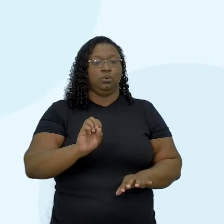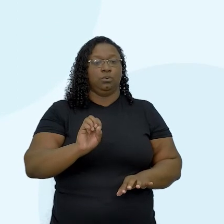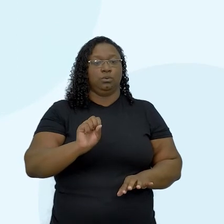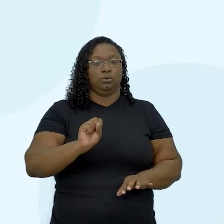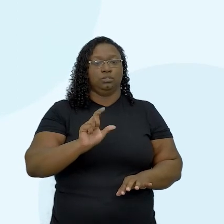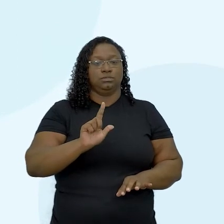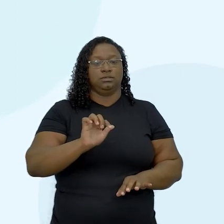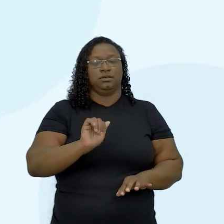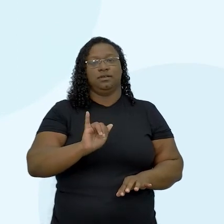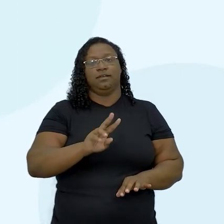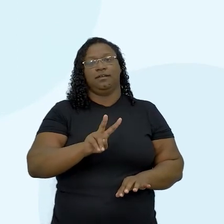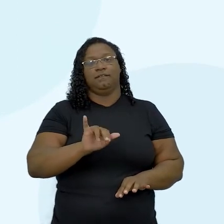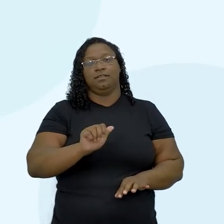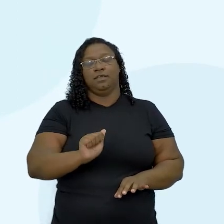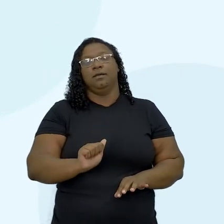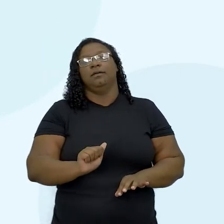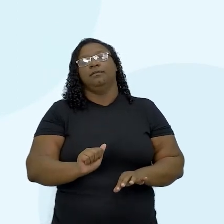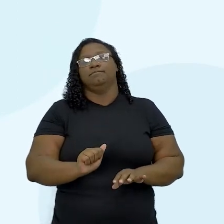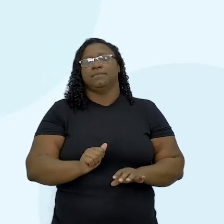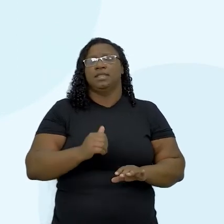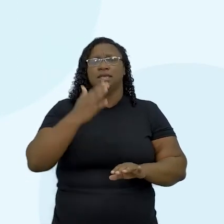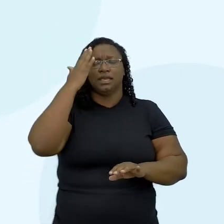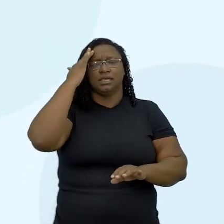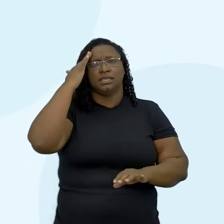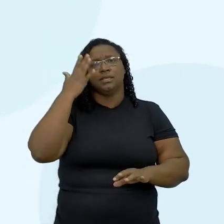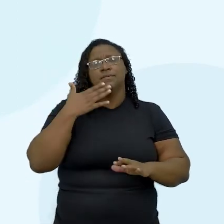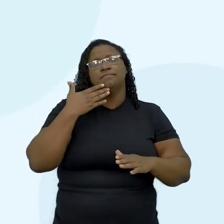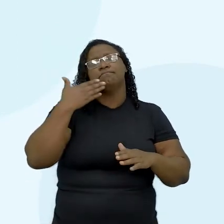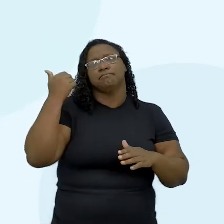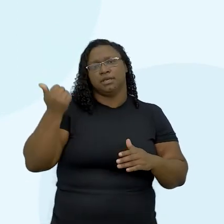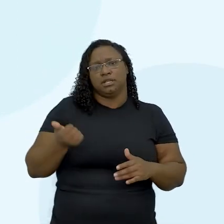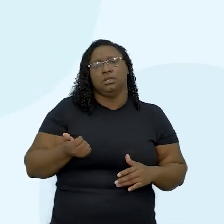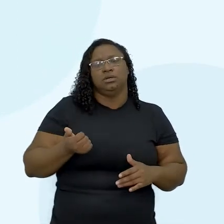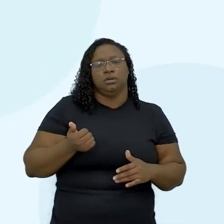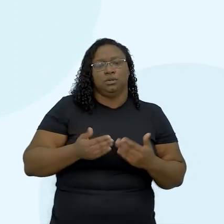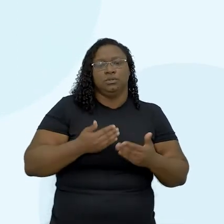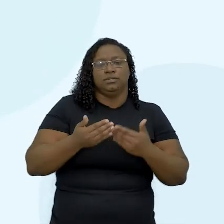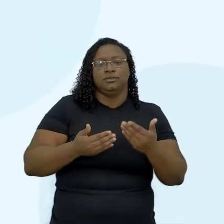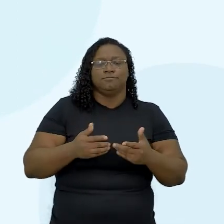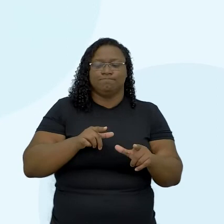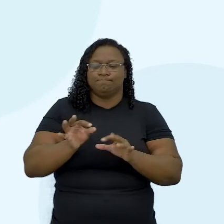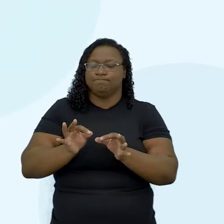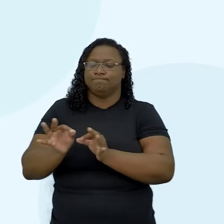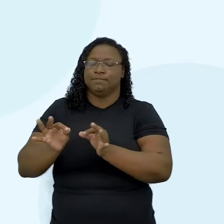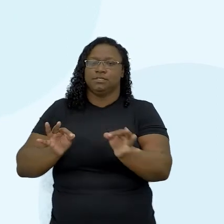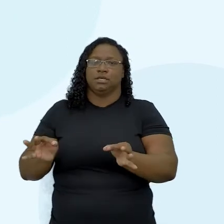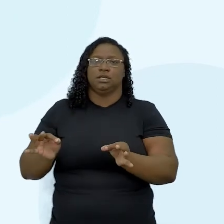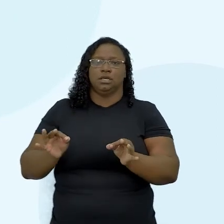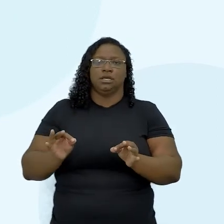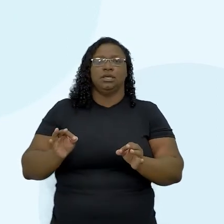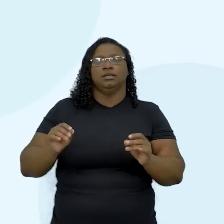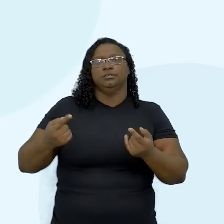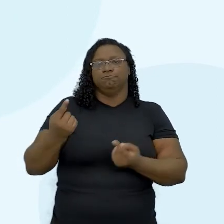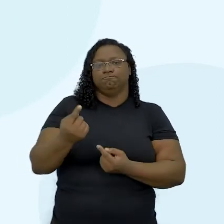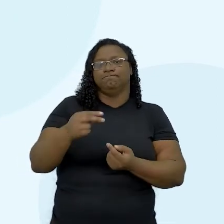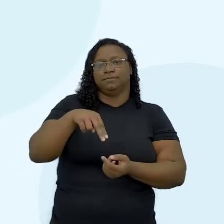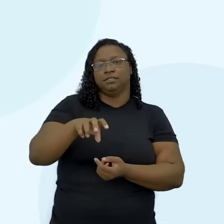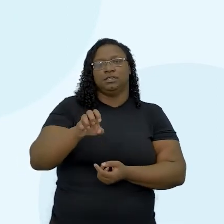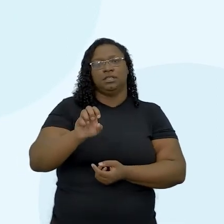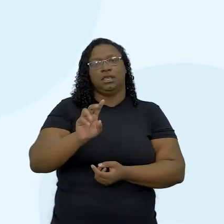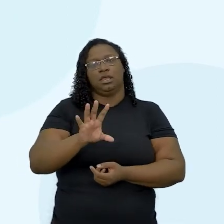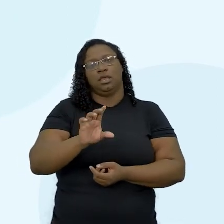professor Umbembe está tratando quando ele fala sobre necropolítica no Kosovo. Eu trouxe também uma